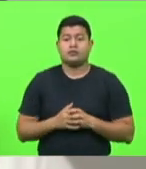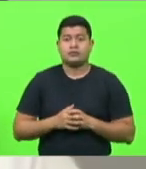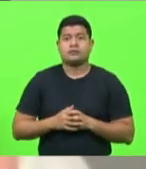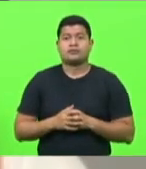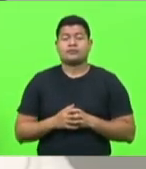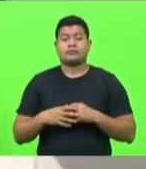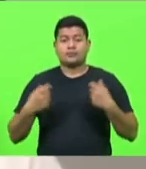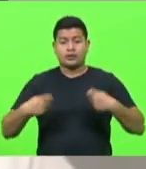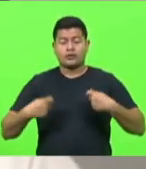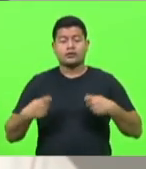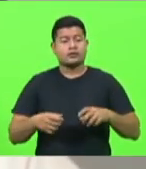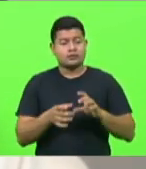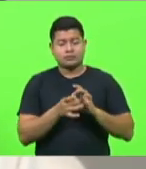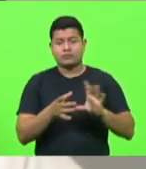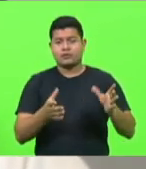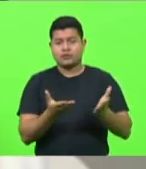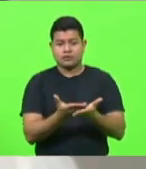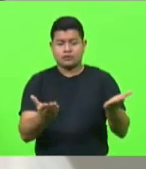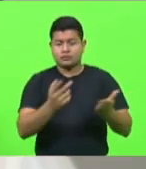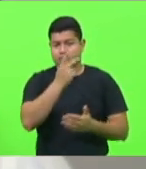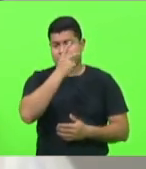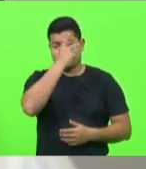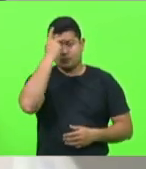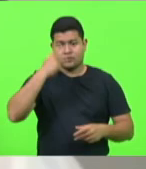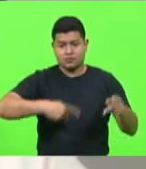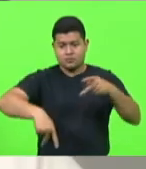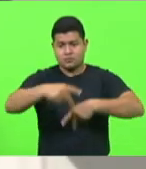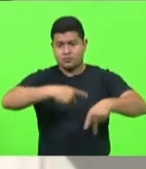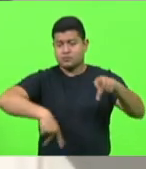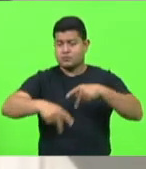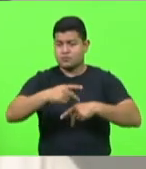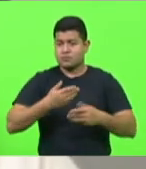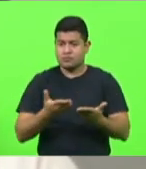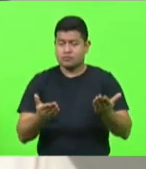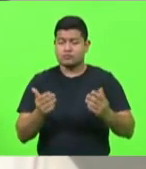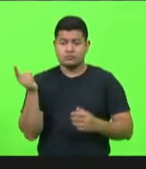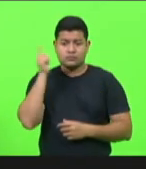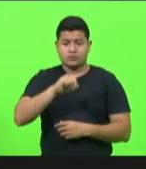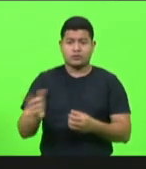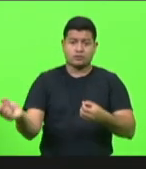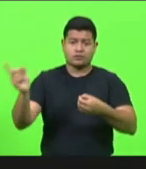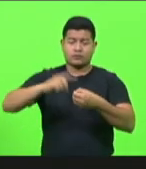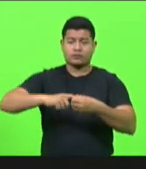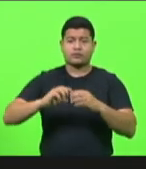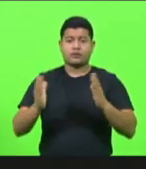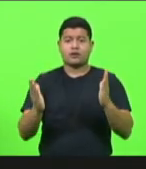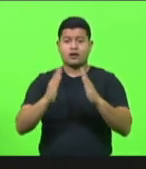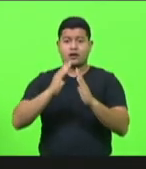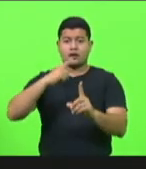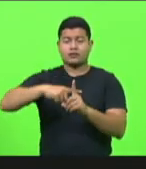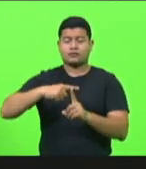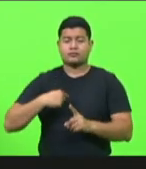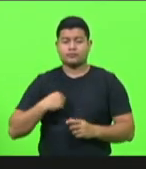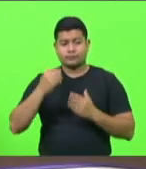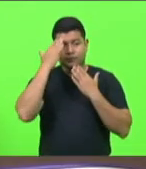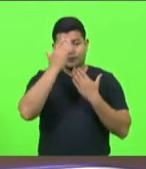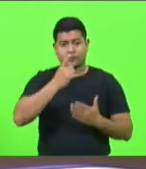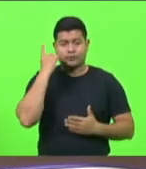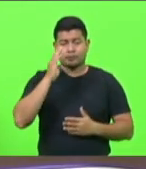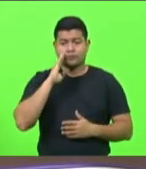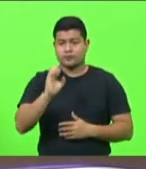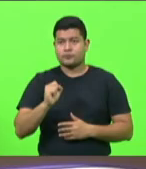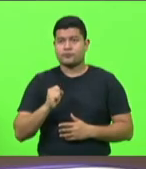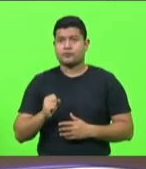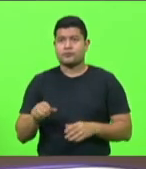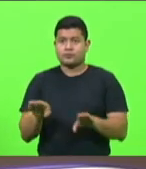O Catarinense precisa ter essa liberdade restituída. Muito obrigado. Obrigado, deputado Bruno. Me coloco também nas suas palavras,